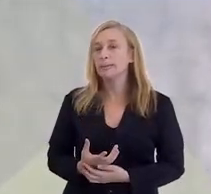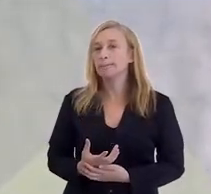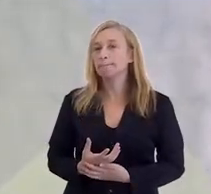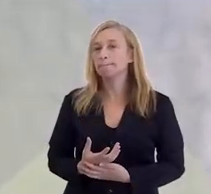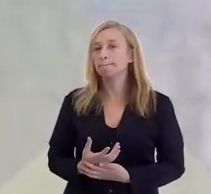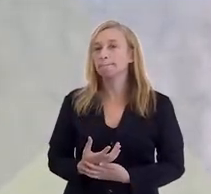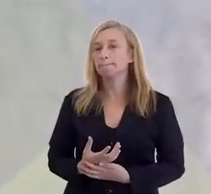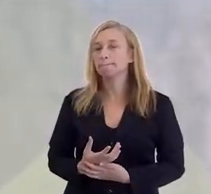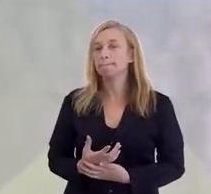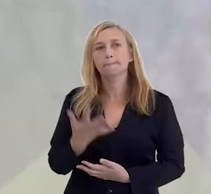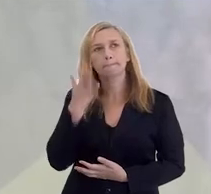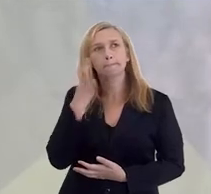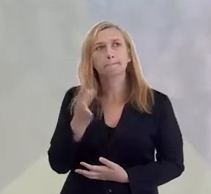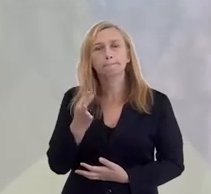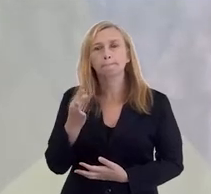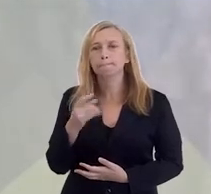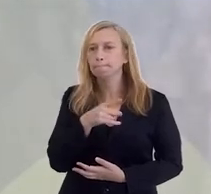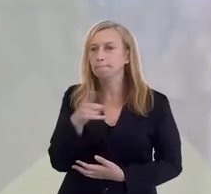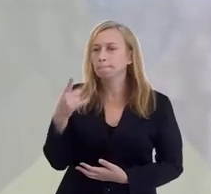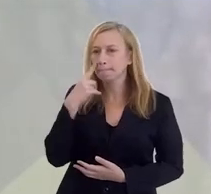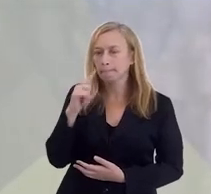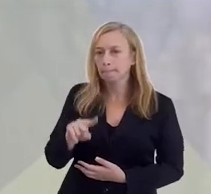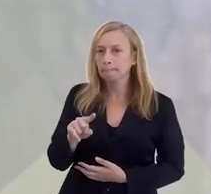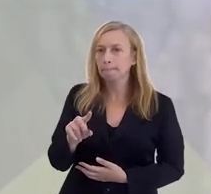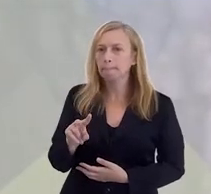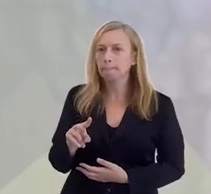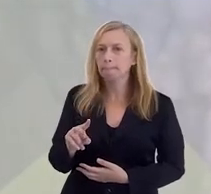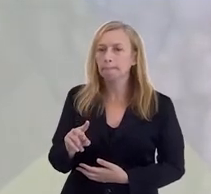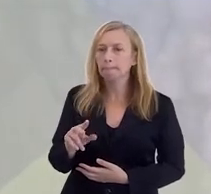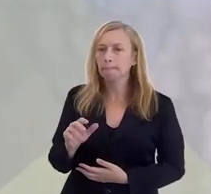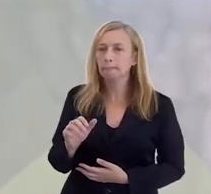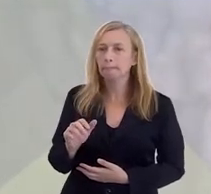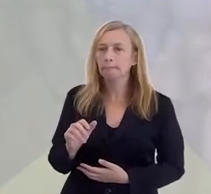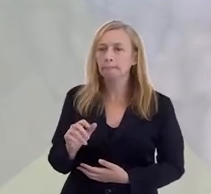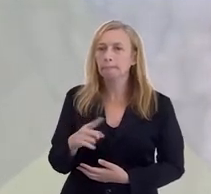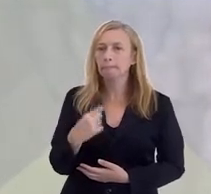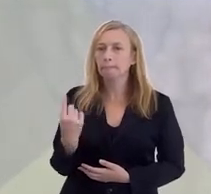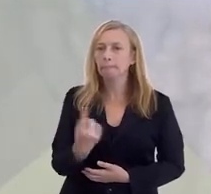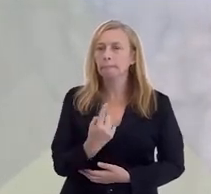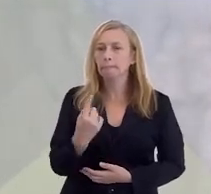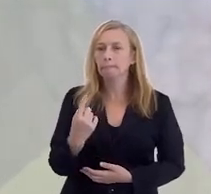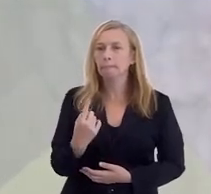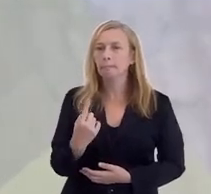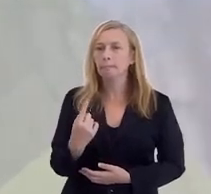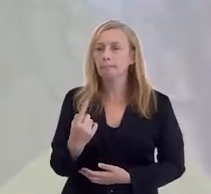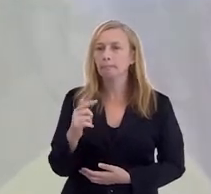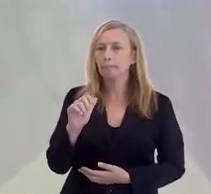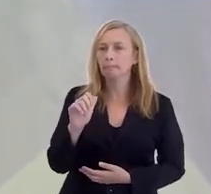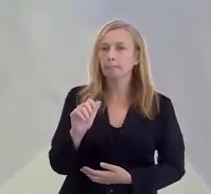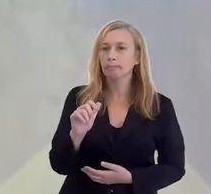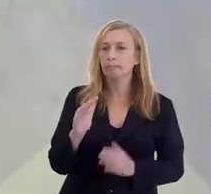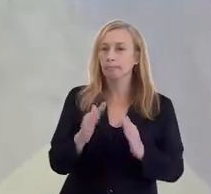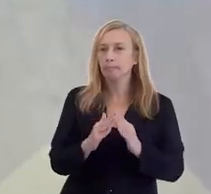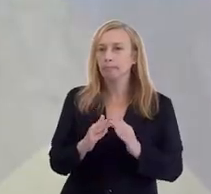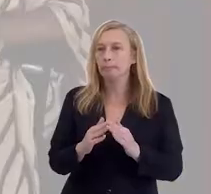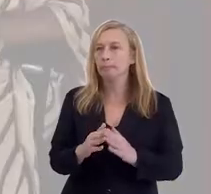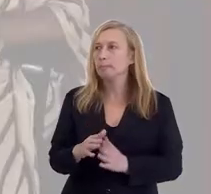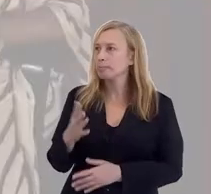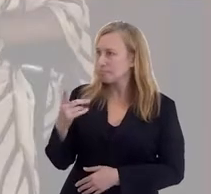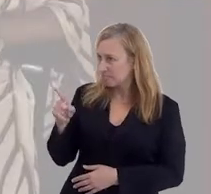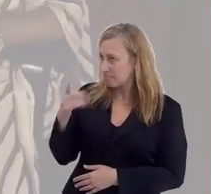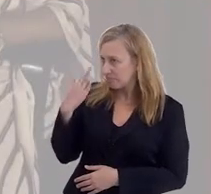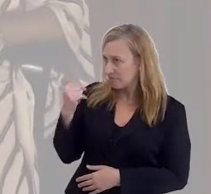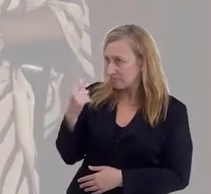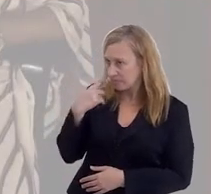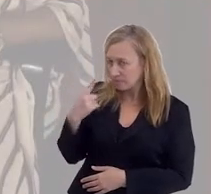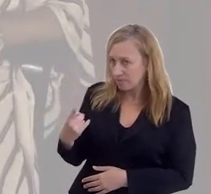Não sei se vocês viram o filme Nosso Lar. Se não viram, ainda dá tempo, porque tem aí o Nosso Lar,